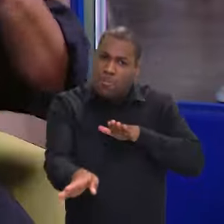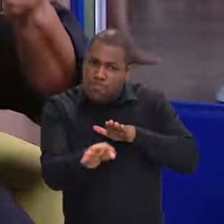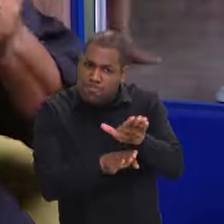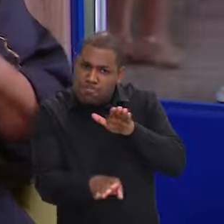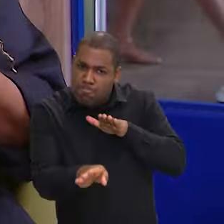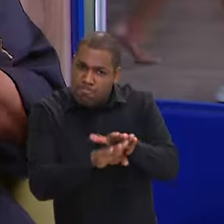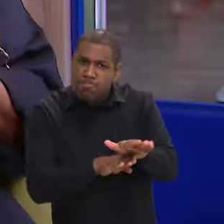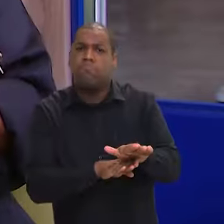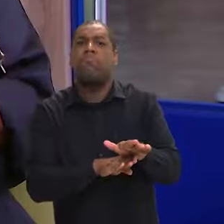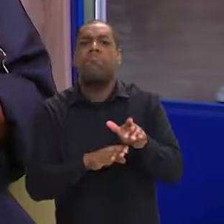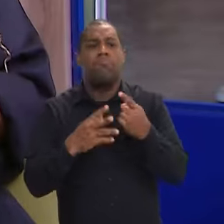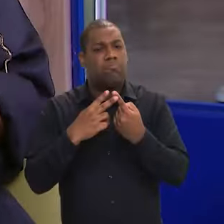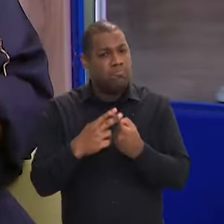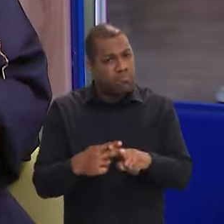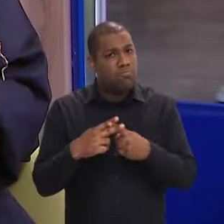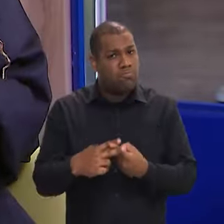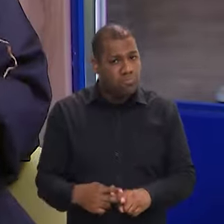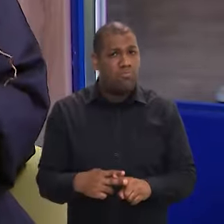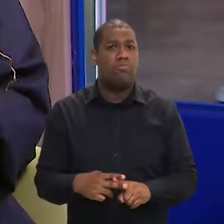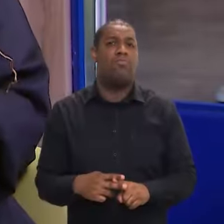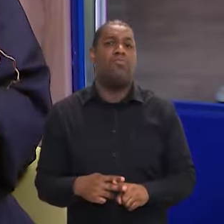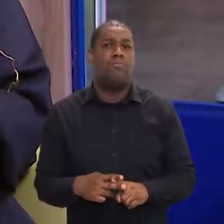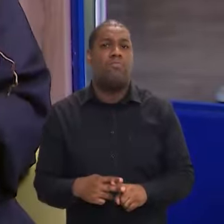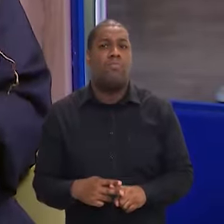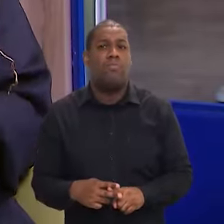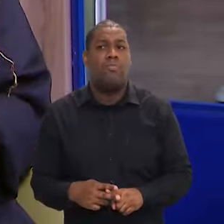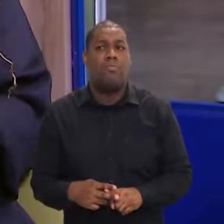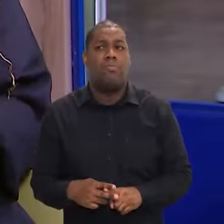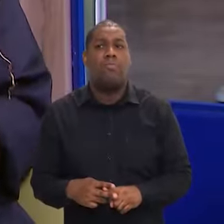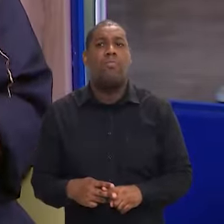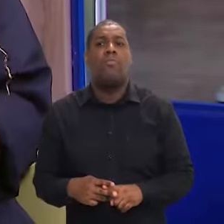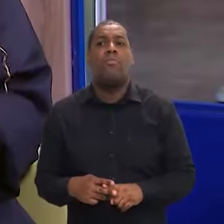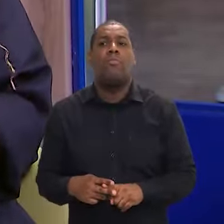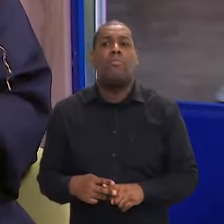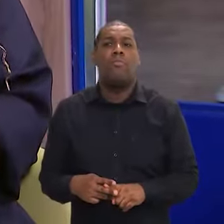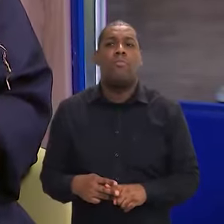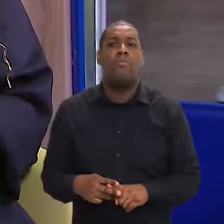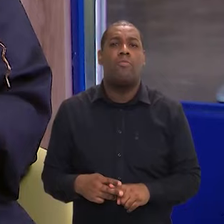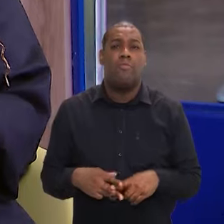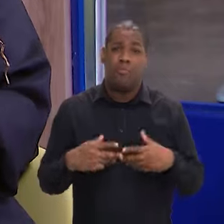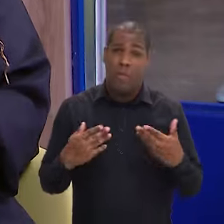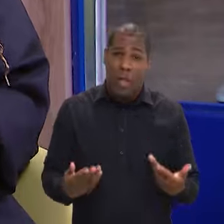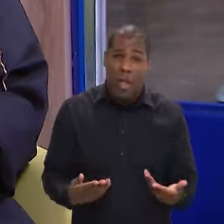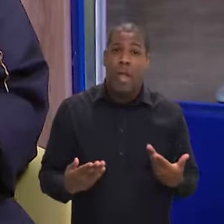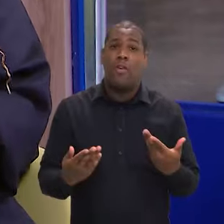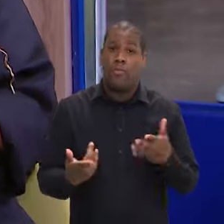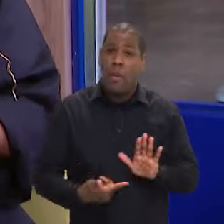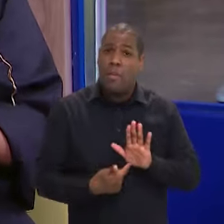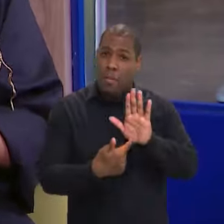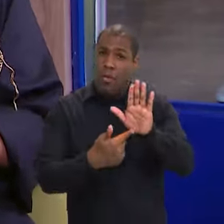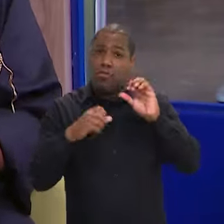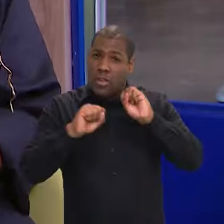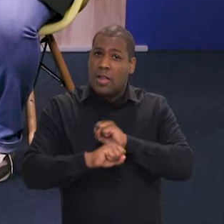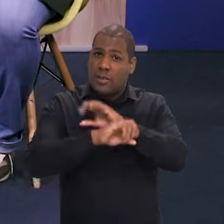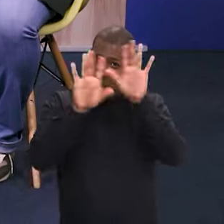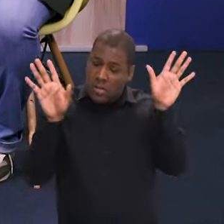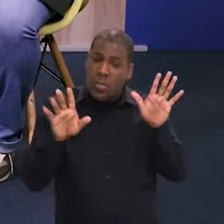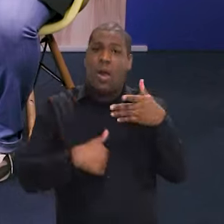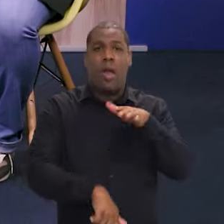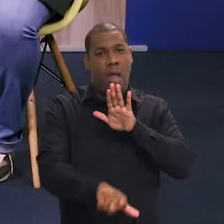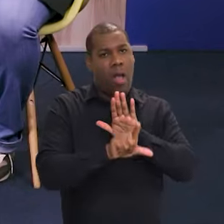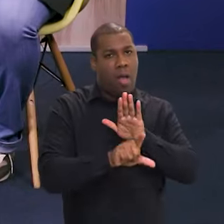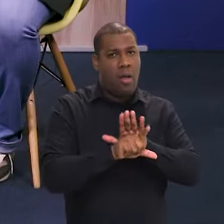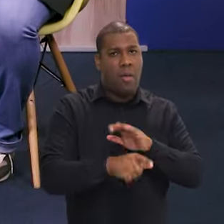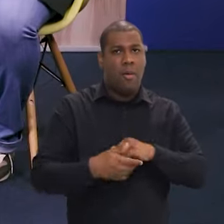corrigir por quê, por onde, porque isso é uma maneira de fazer também um acompanhamento mais transparente da